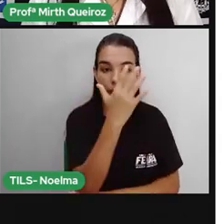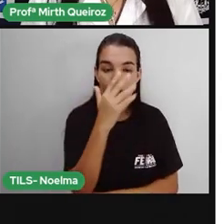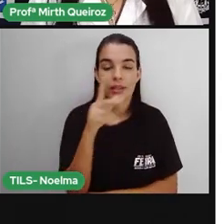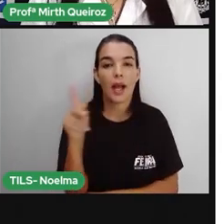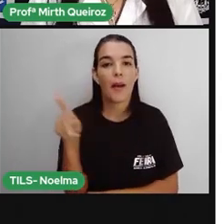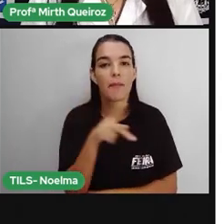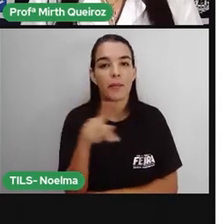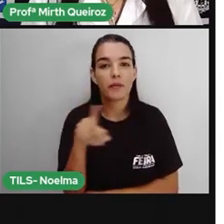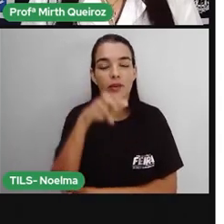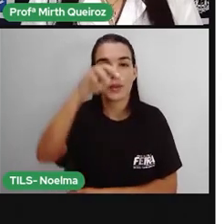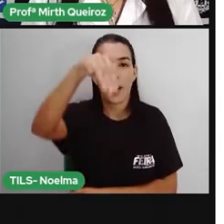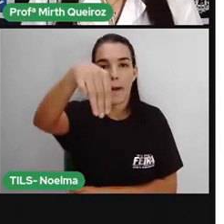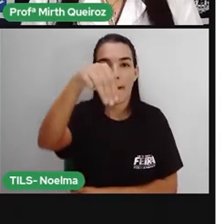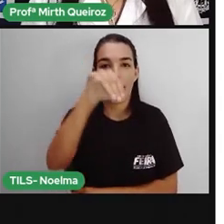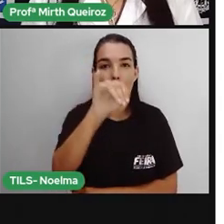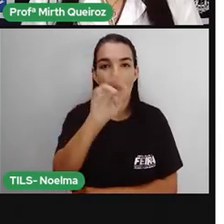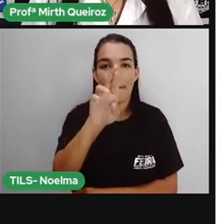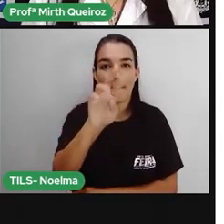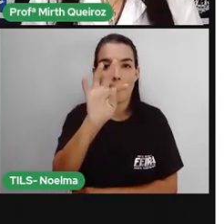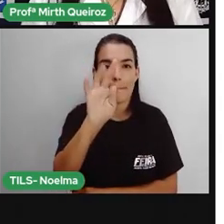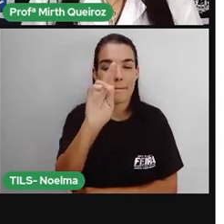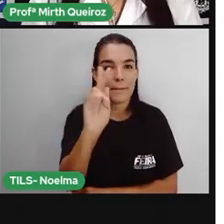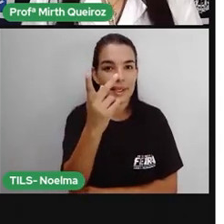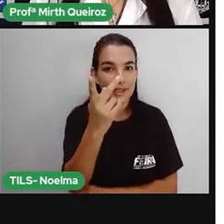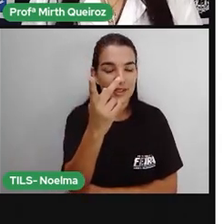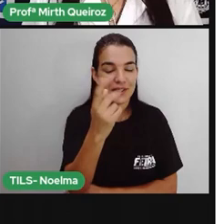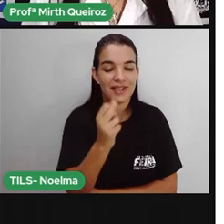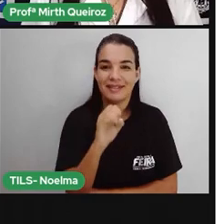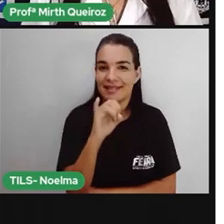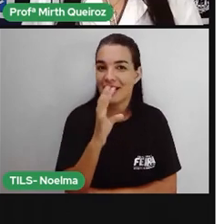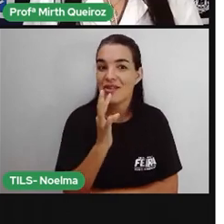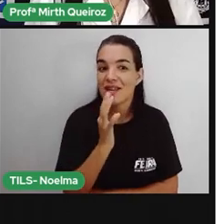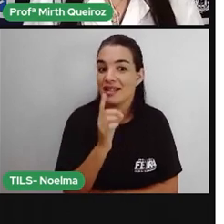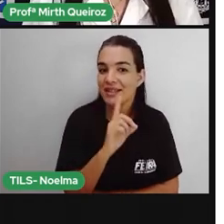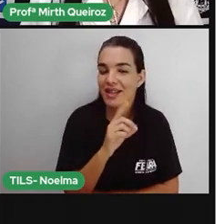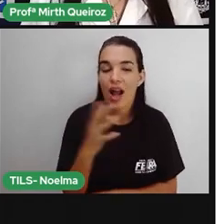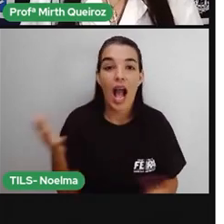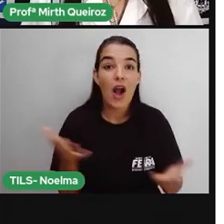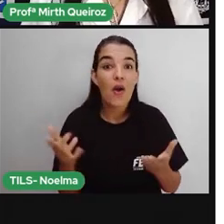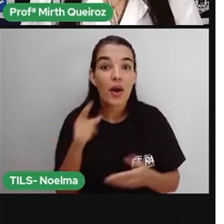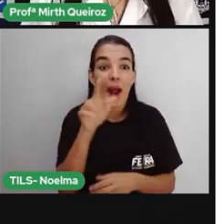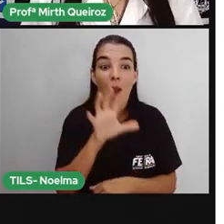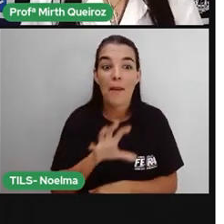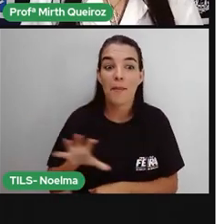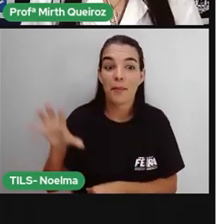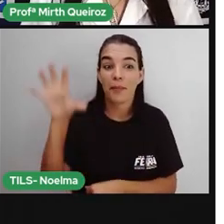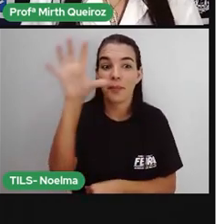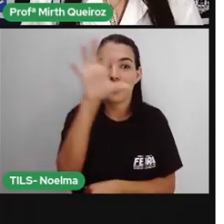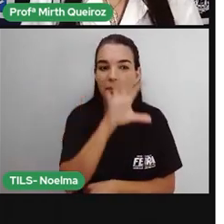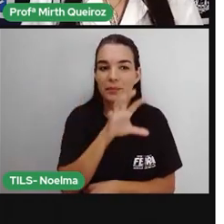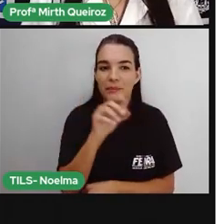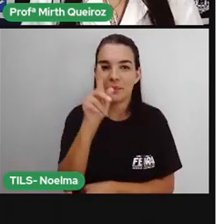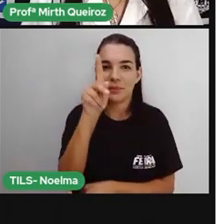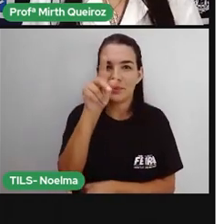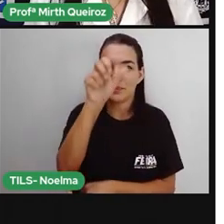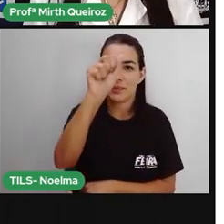Para quem aí não me conhece. E vamos falar sobre o Pantanal.